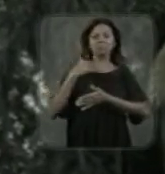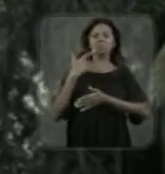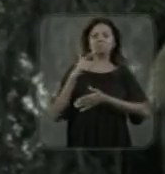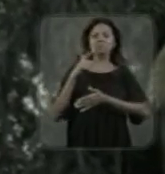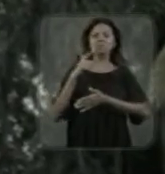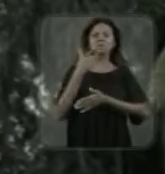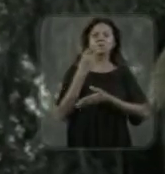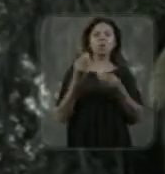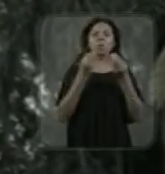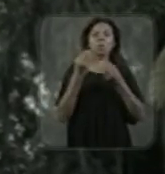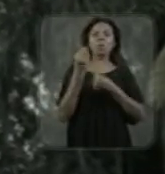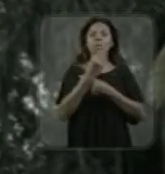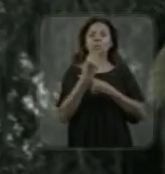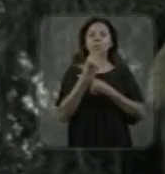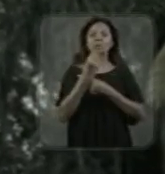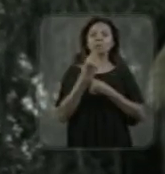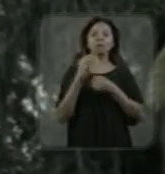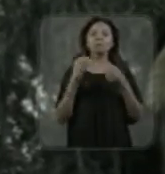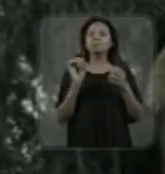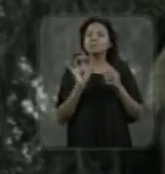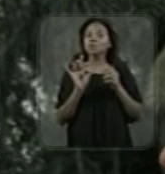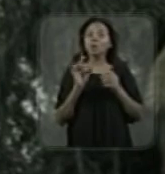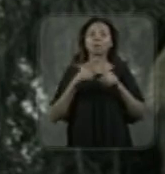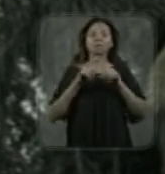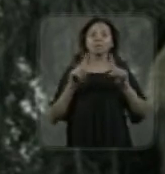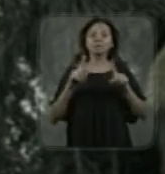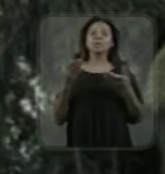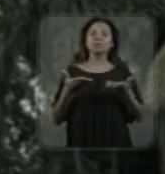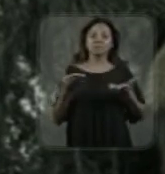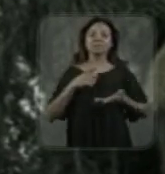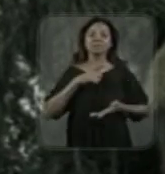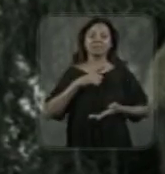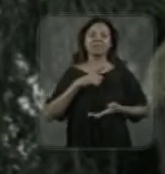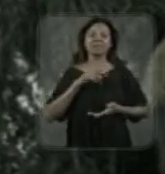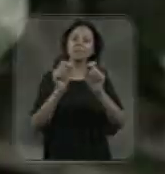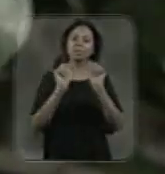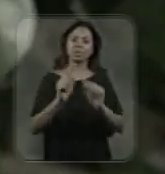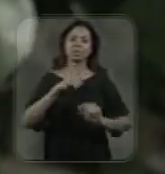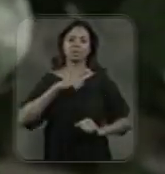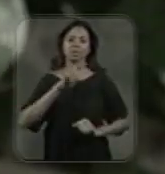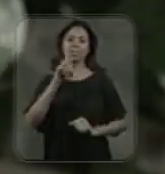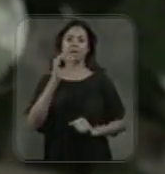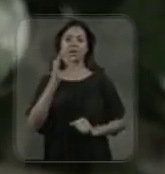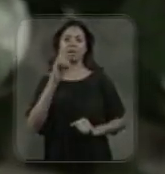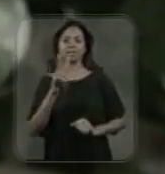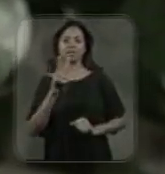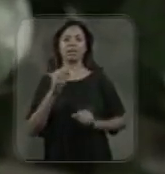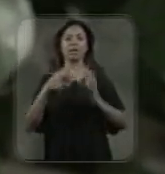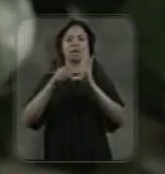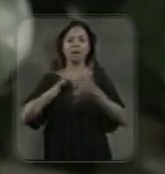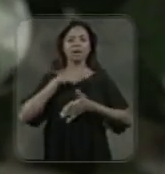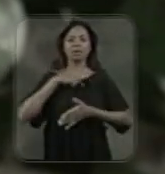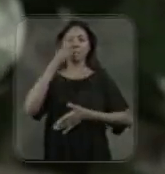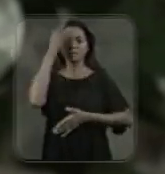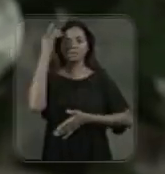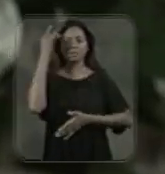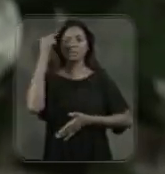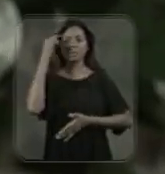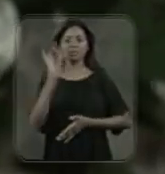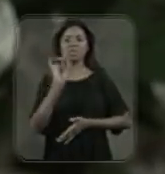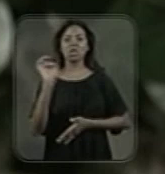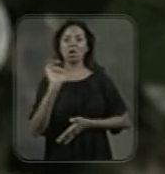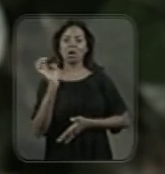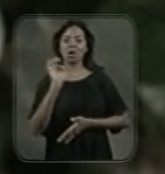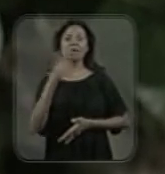controle. Só isso. Hoje tem controle. Antigamente o pessoal relacionava muito AIDS